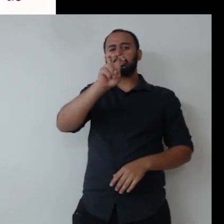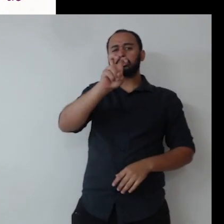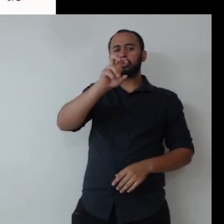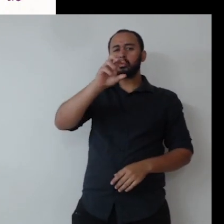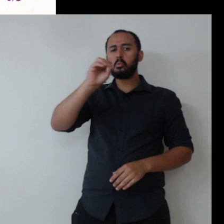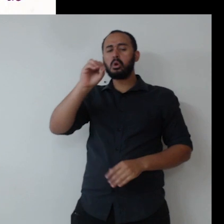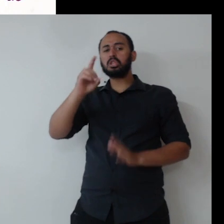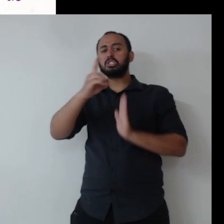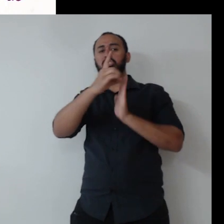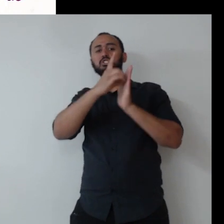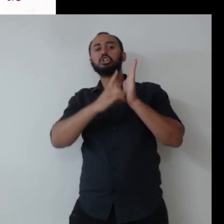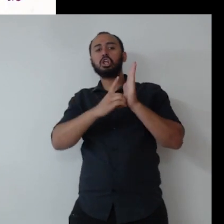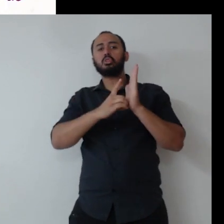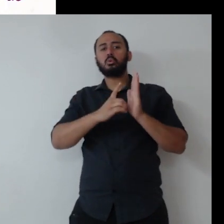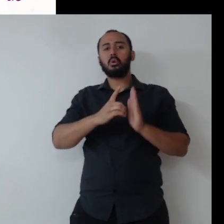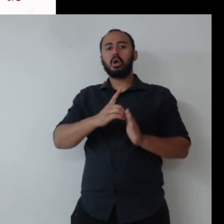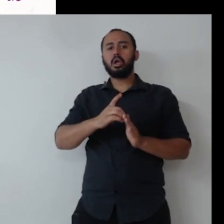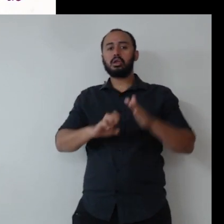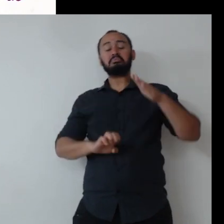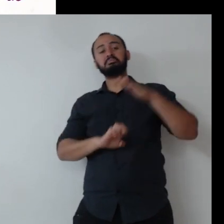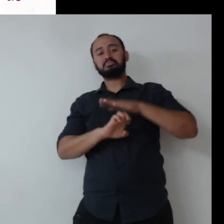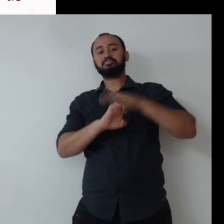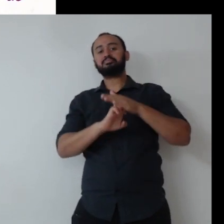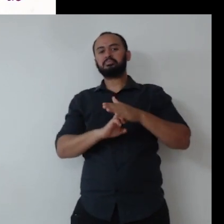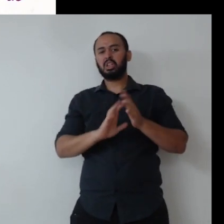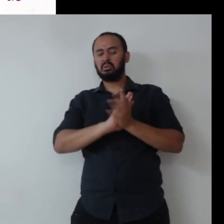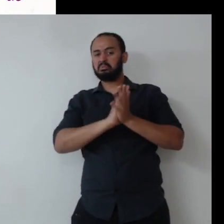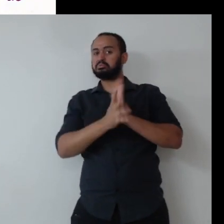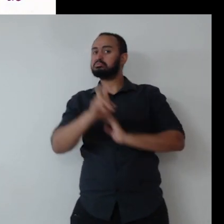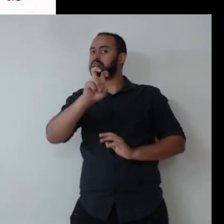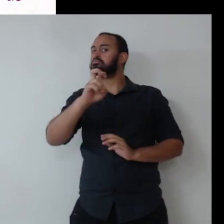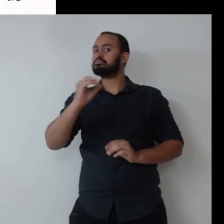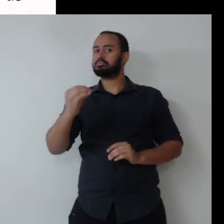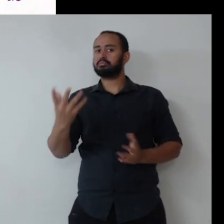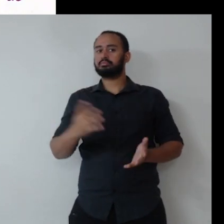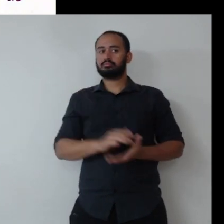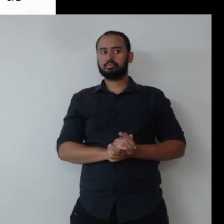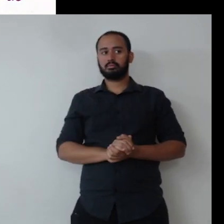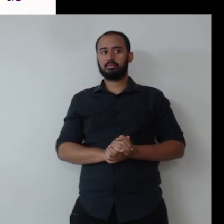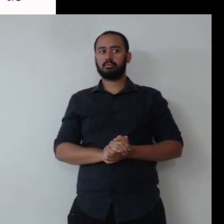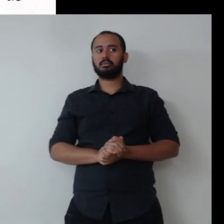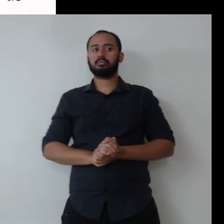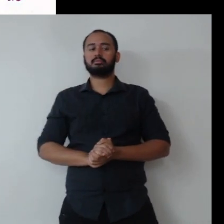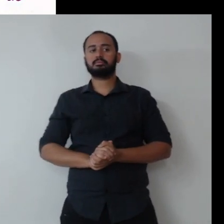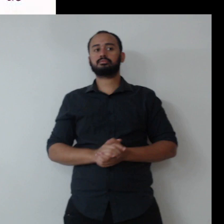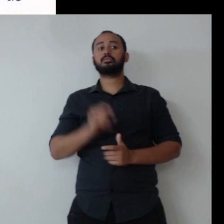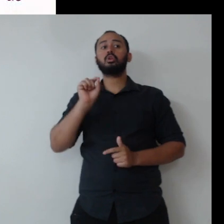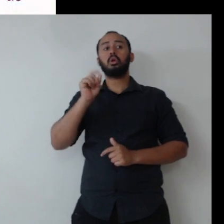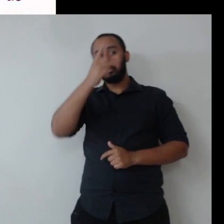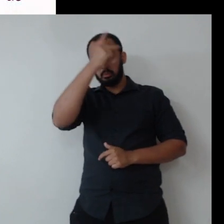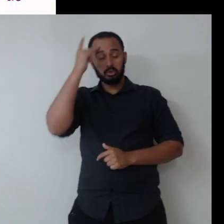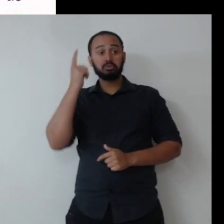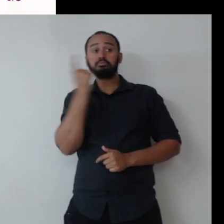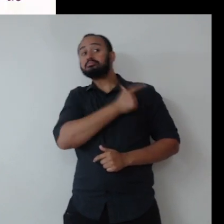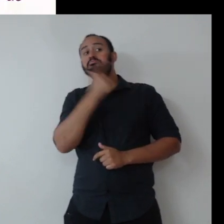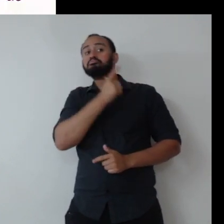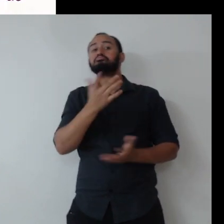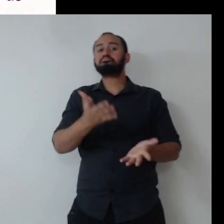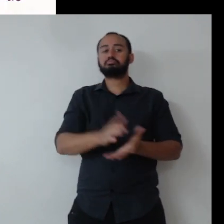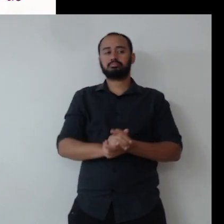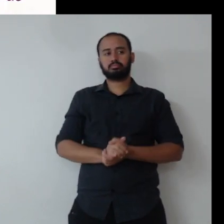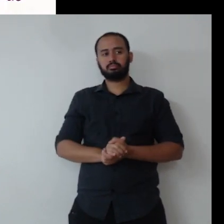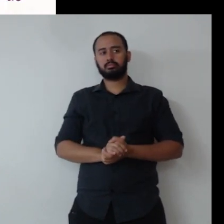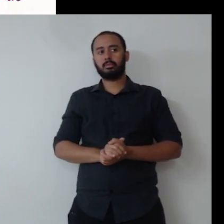empresarial. O nome do relatório era Who Cares? Wins, né? Quem cuida ganha, né? É um relatório muito